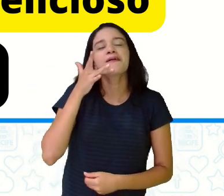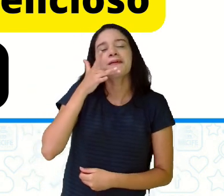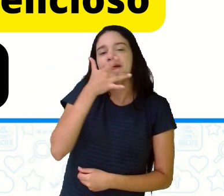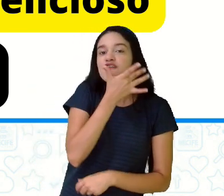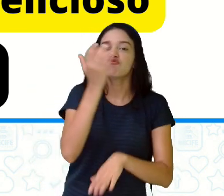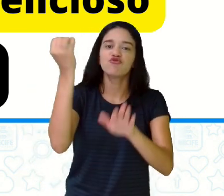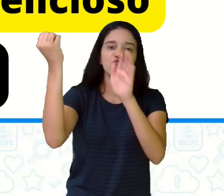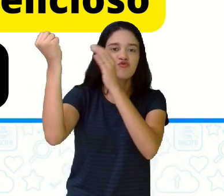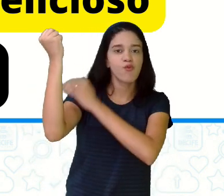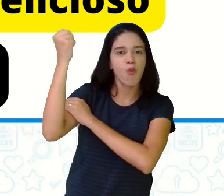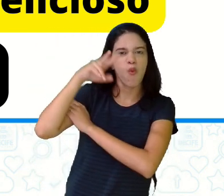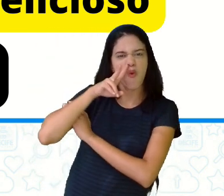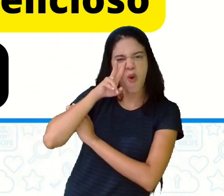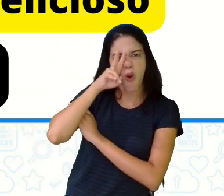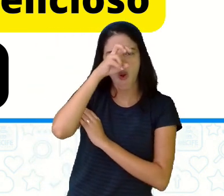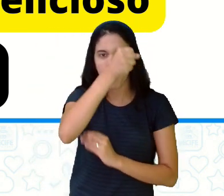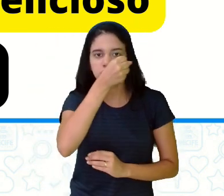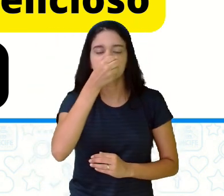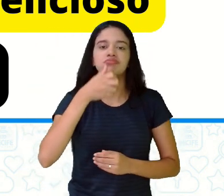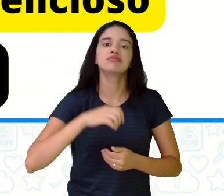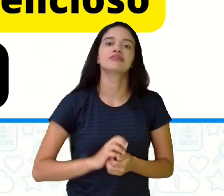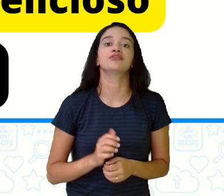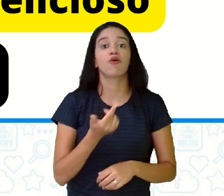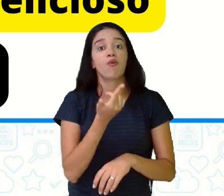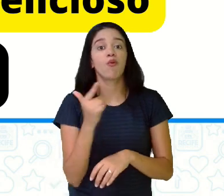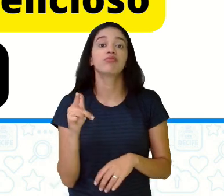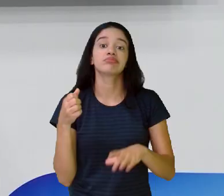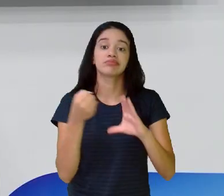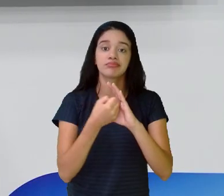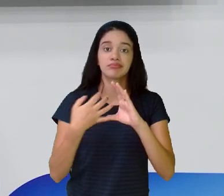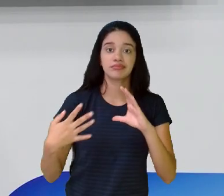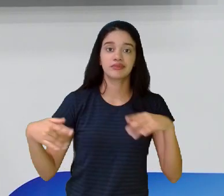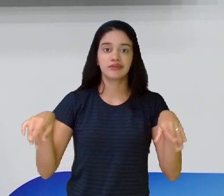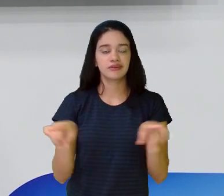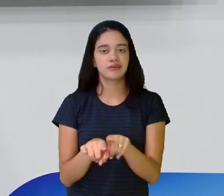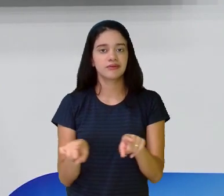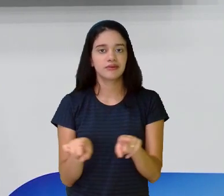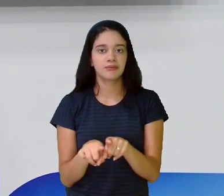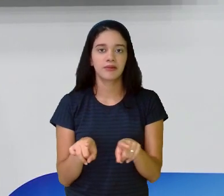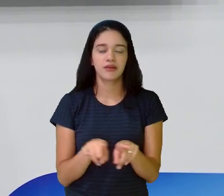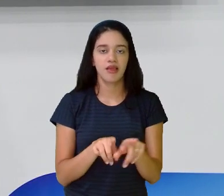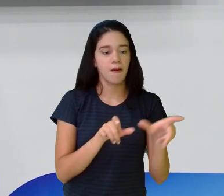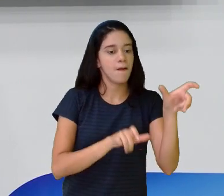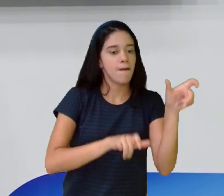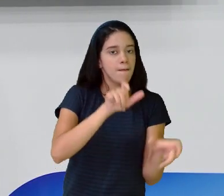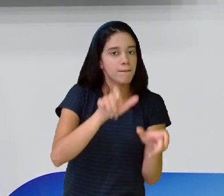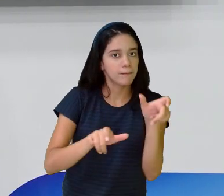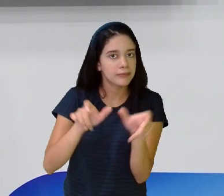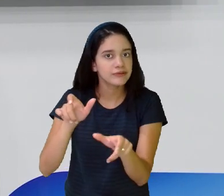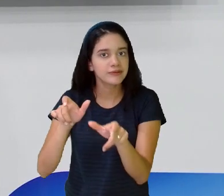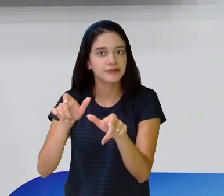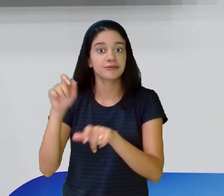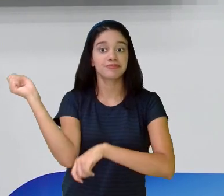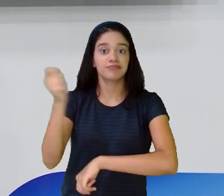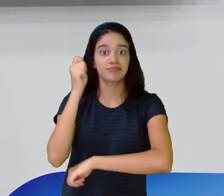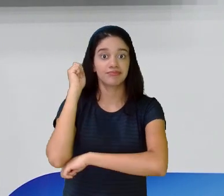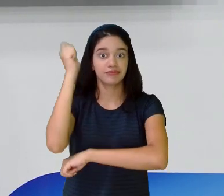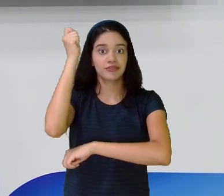forte. E, dentre outros, que a gente pode caracterizar o personagem do conto de fada.